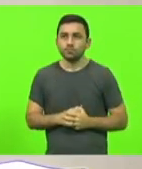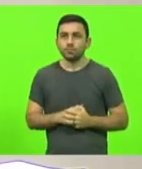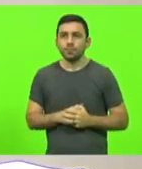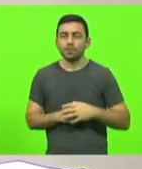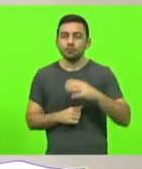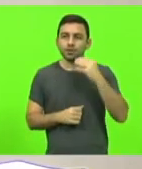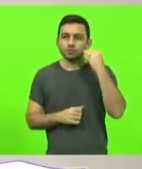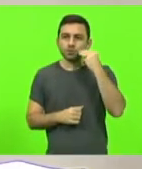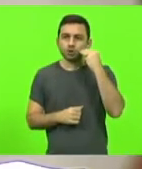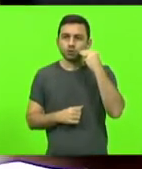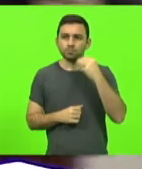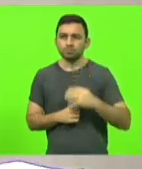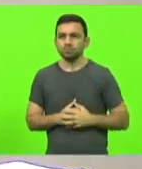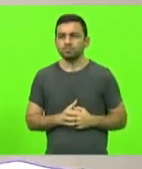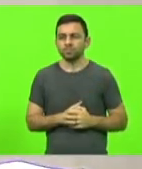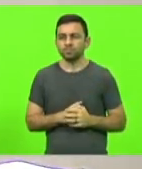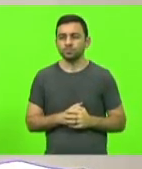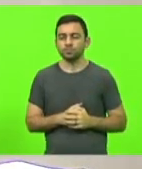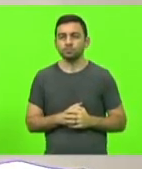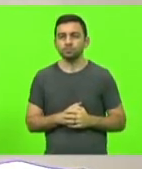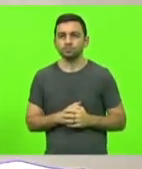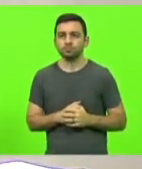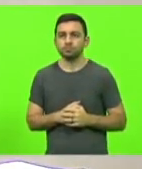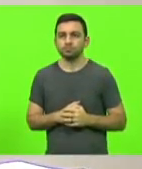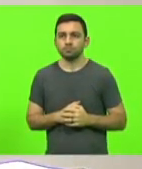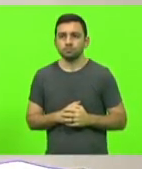Machado. Deputado Márcio.